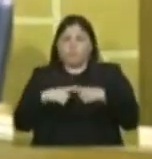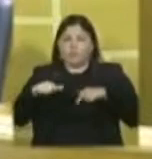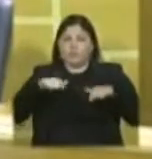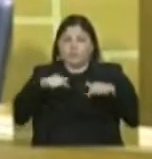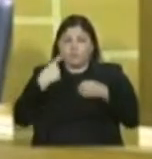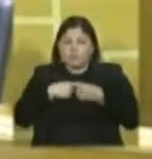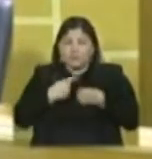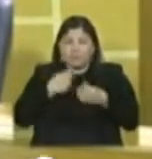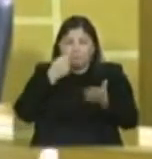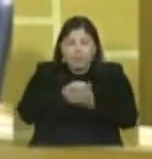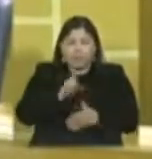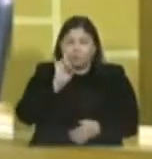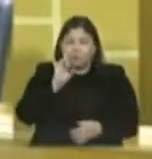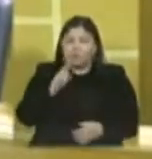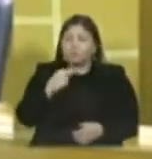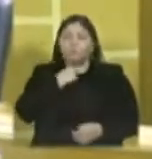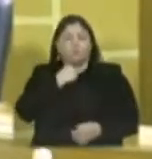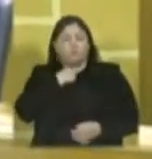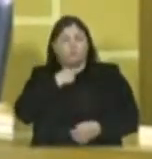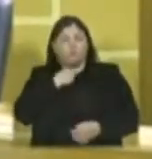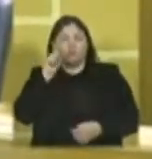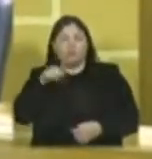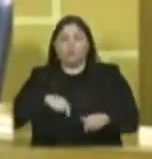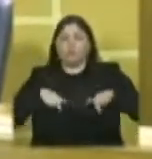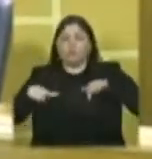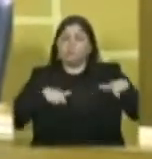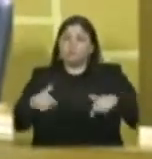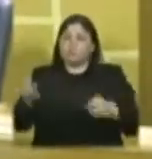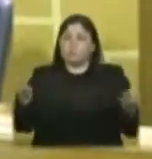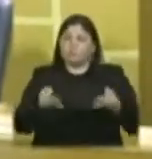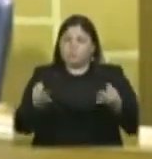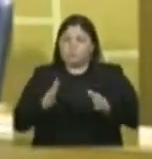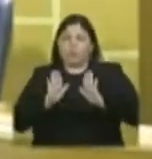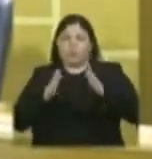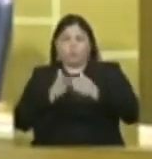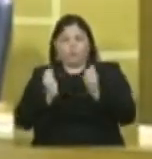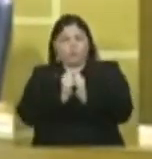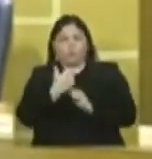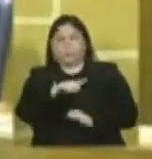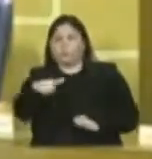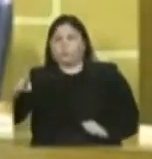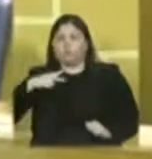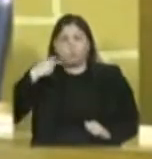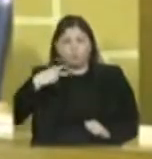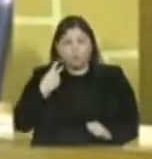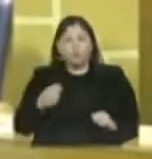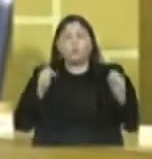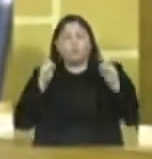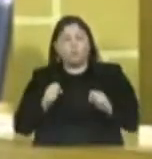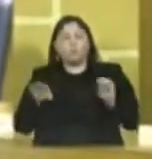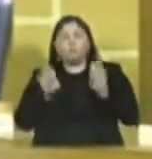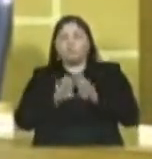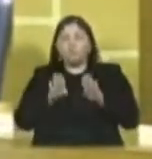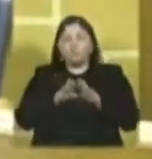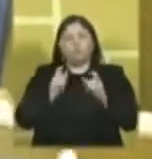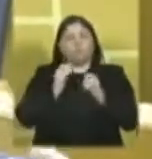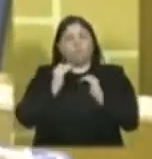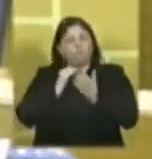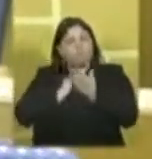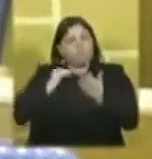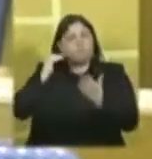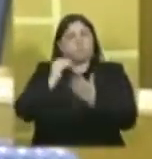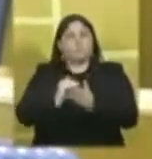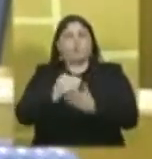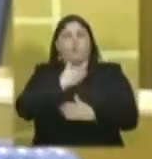pagar a conta sozinho não pode. Eu acho que o trabalho brilhante dessa comissão, juntamente com outros vereadores, poderia estender o trabalho do governo federal, não